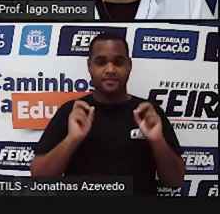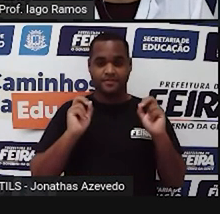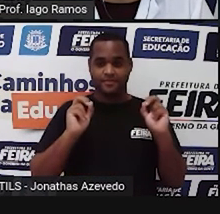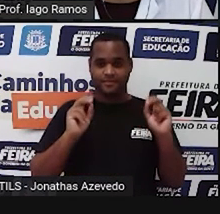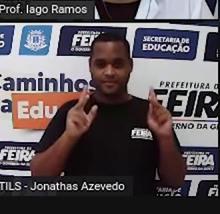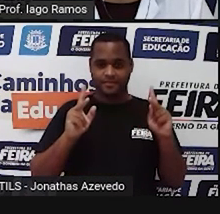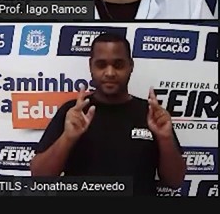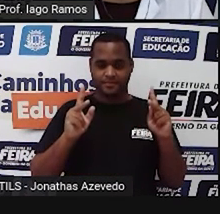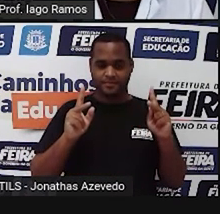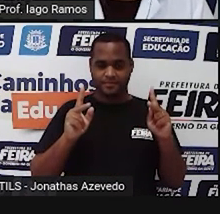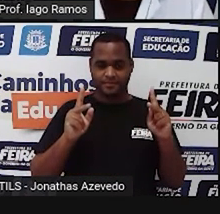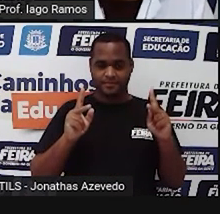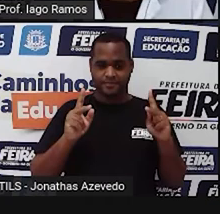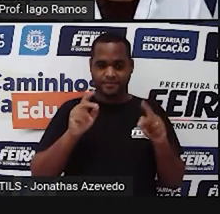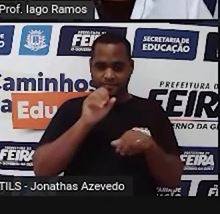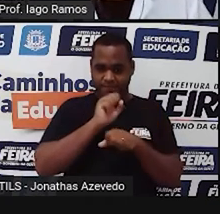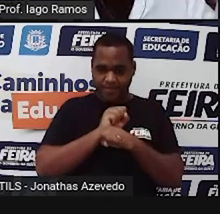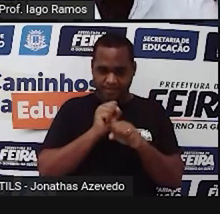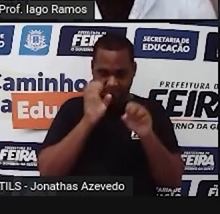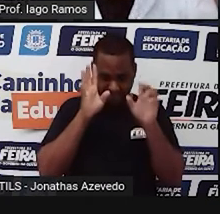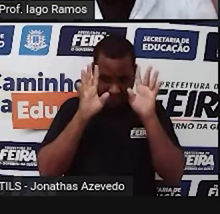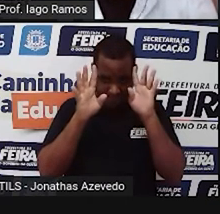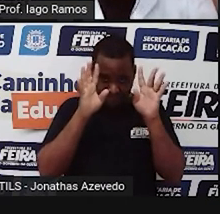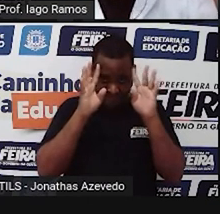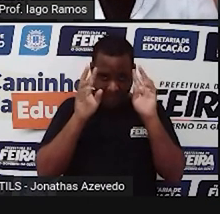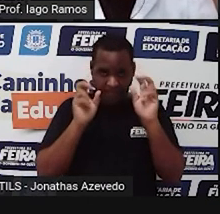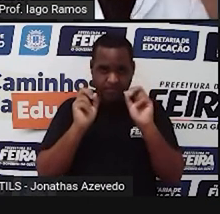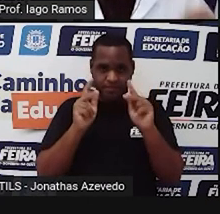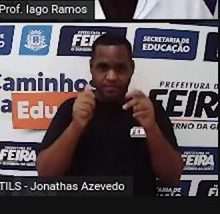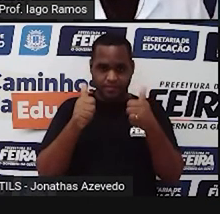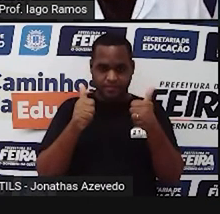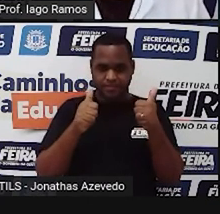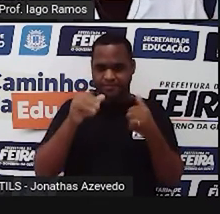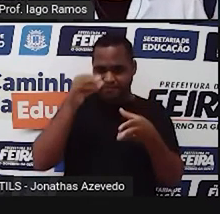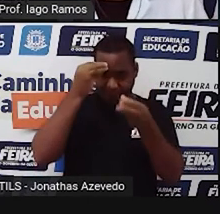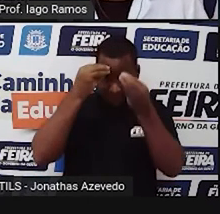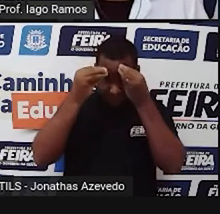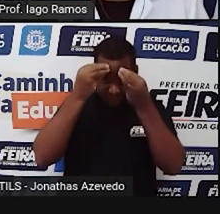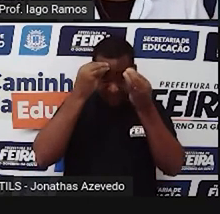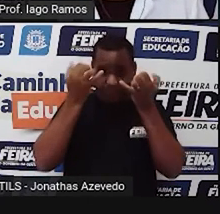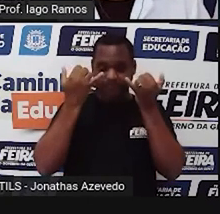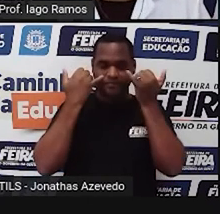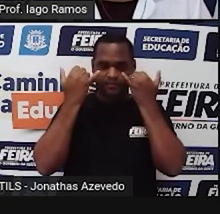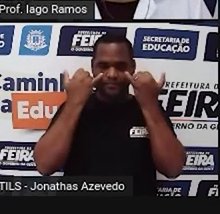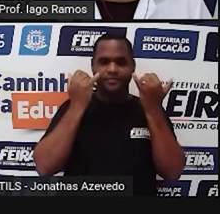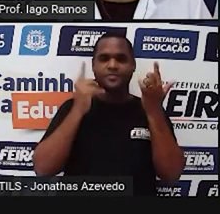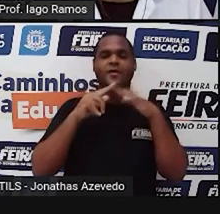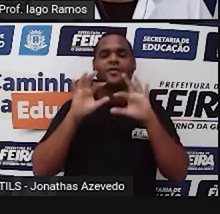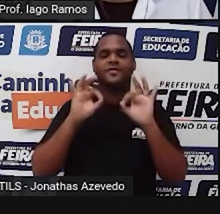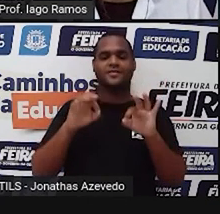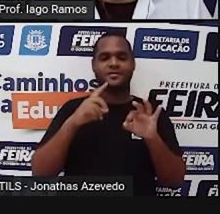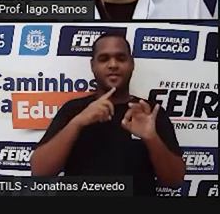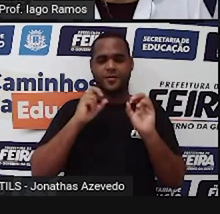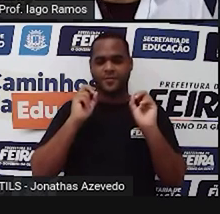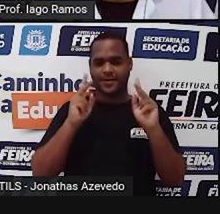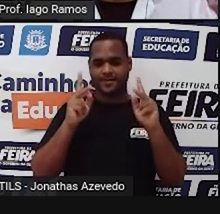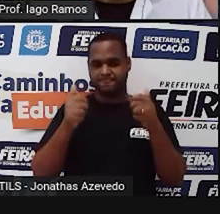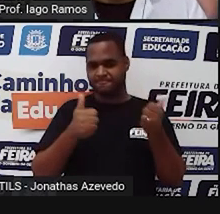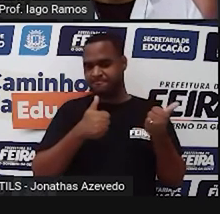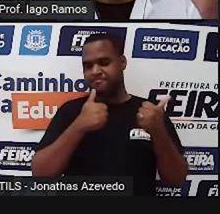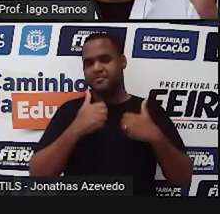Mais uma pausa no cérebrozinho, para ele guardar as informações que a gente conseguiu ver até agora, viu?